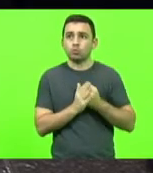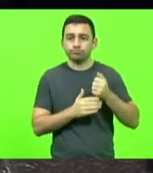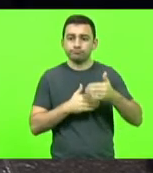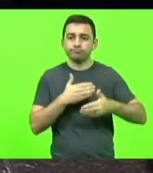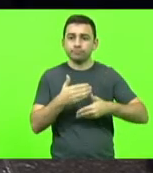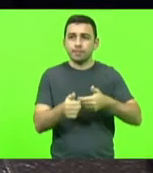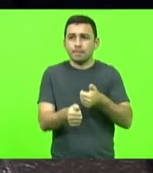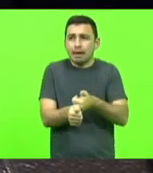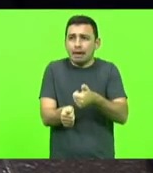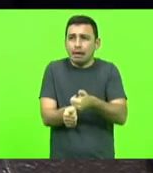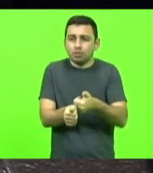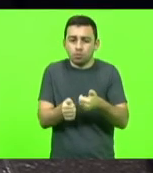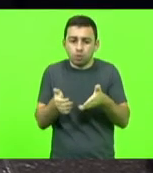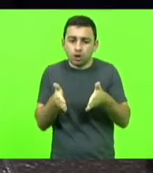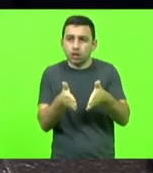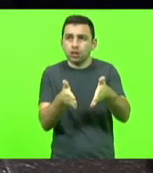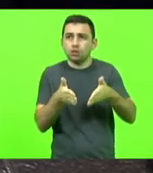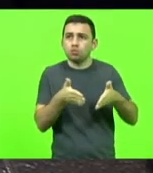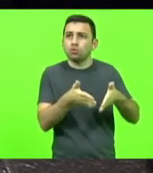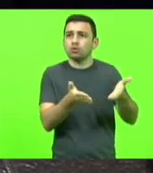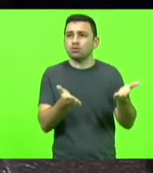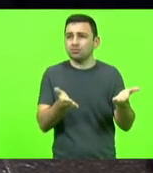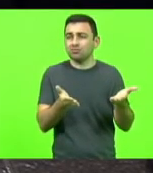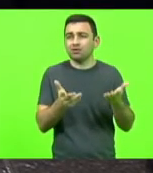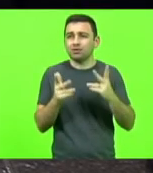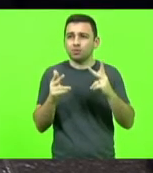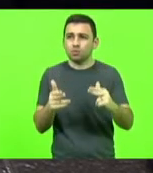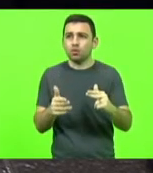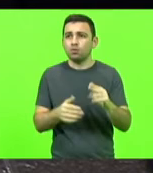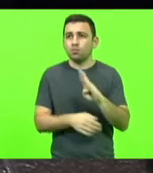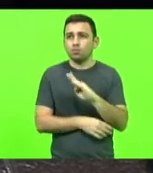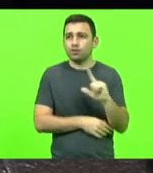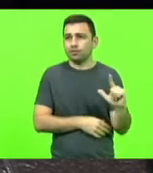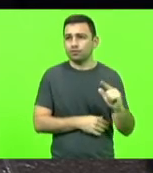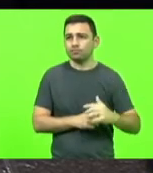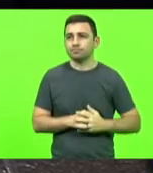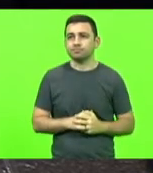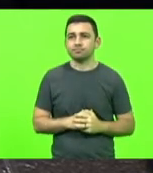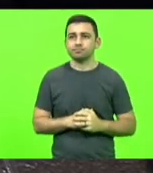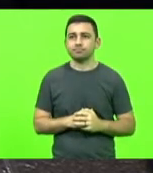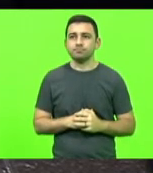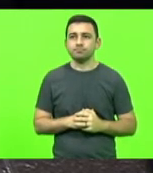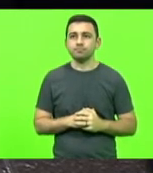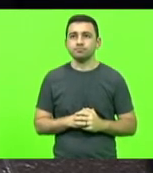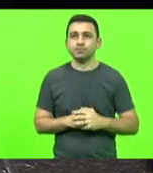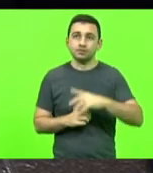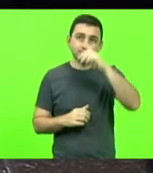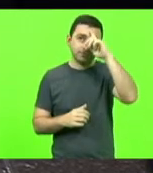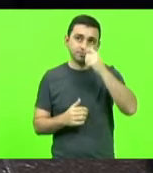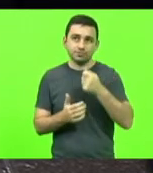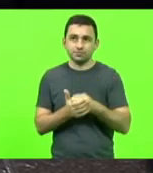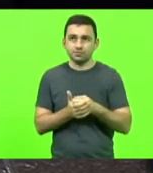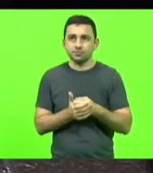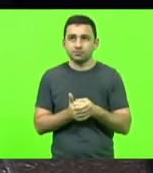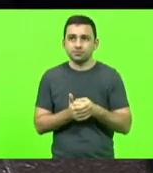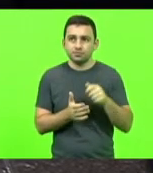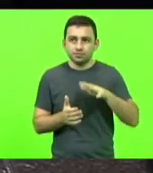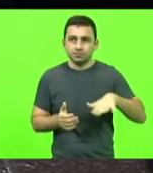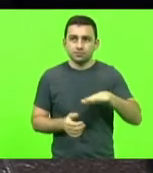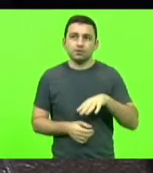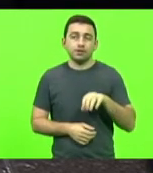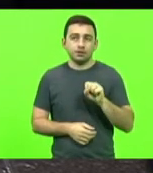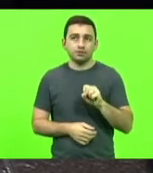beira de rios ribeirões como é o caso de Blumenau pela decisão do STJ